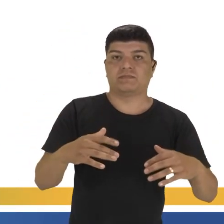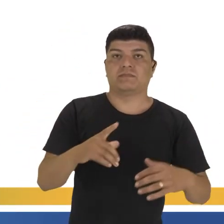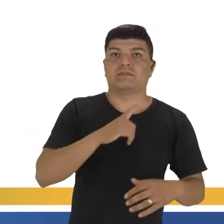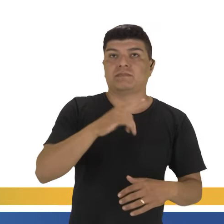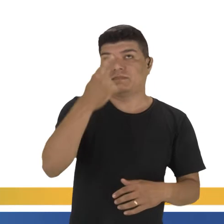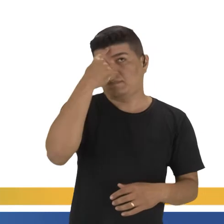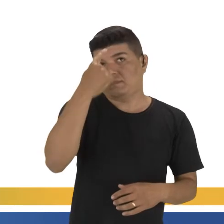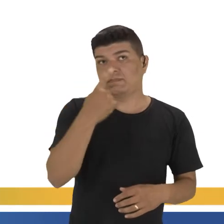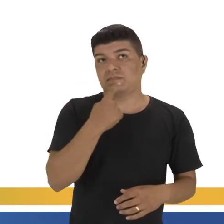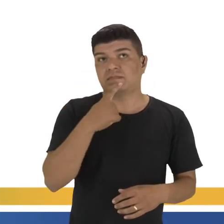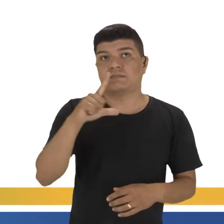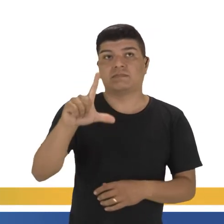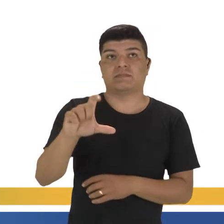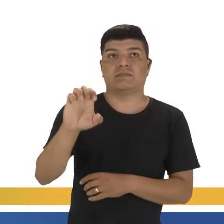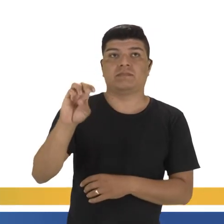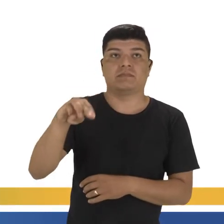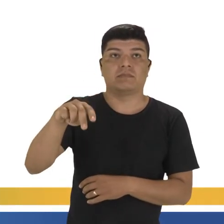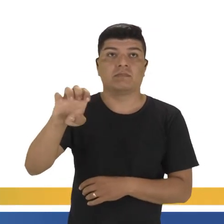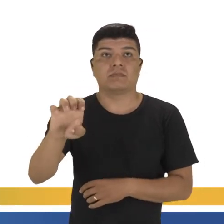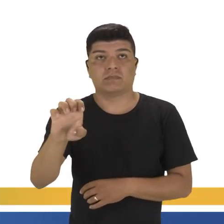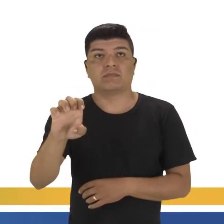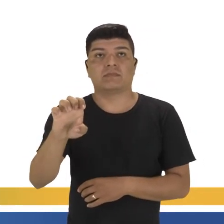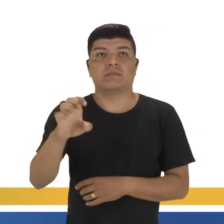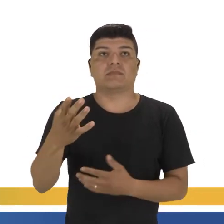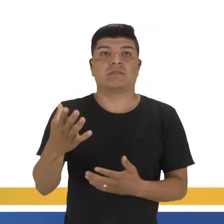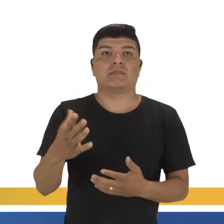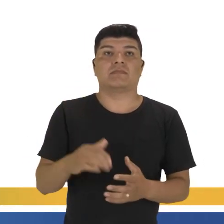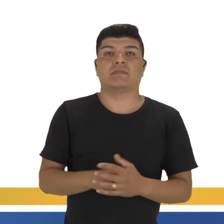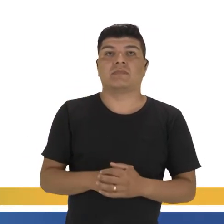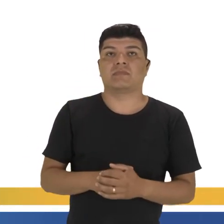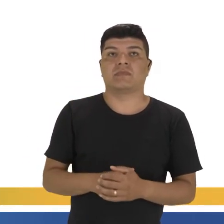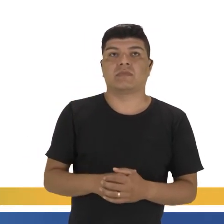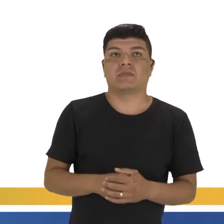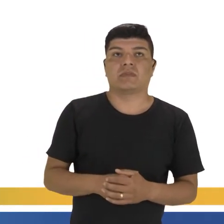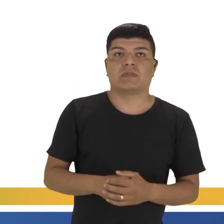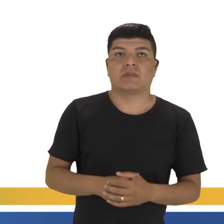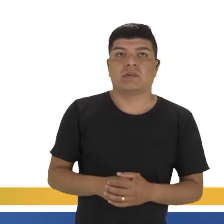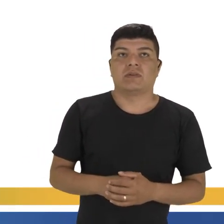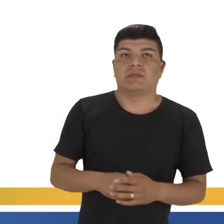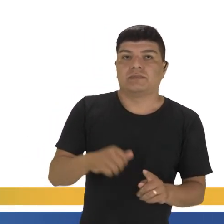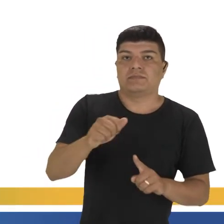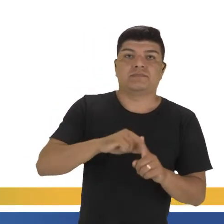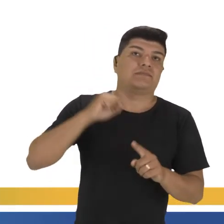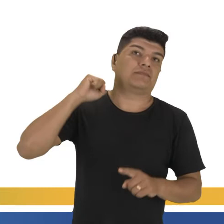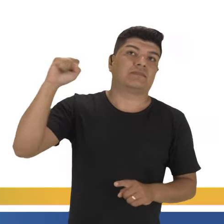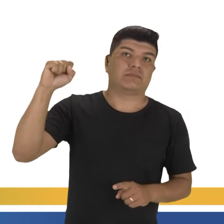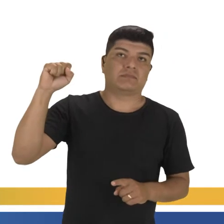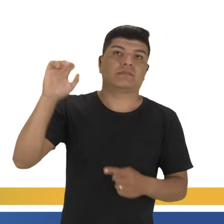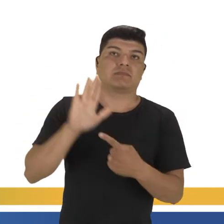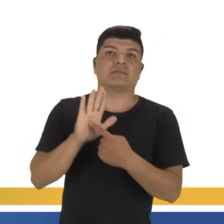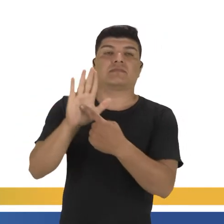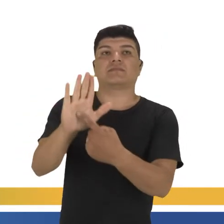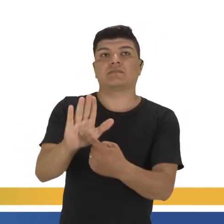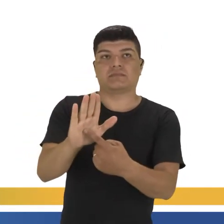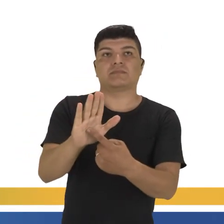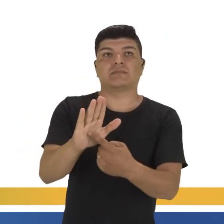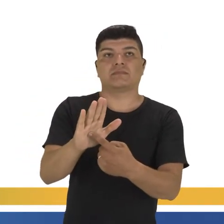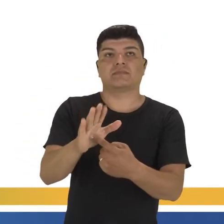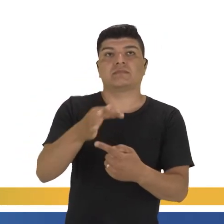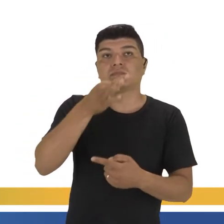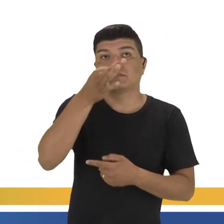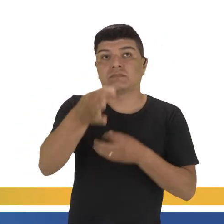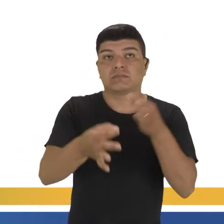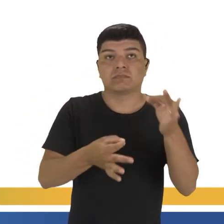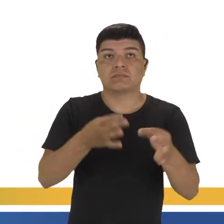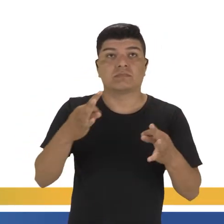temos a imagem de Lênin, quando ele cita em suas teses de abril, que é uma espécie de folhetim que ele lançou, que ele